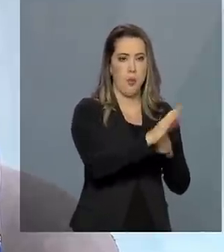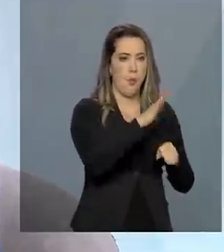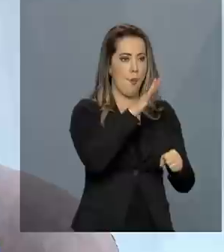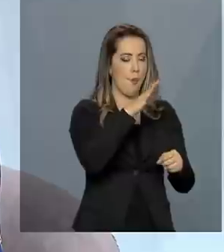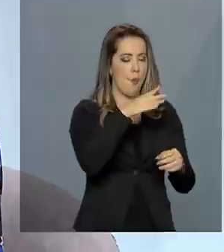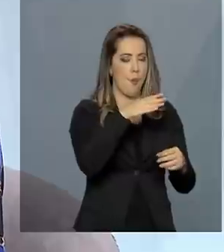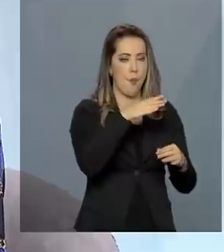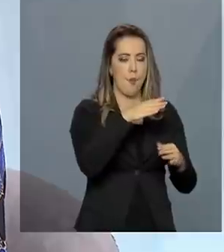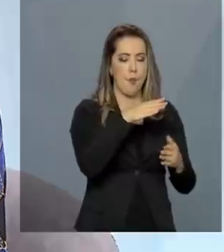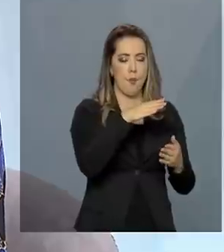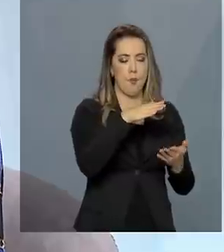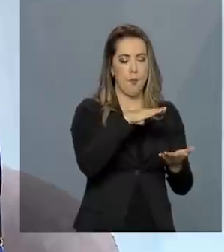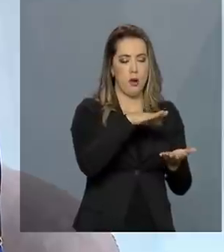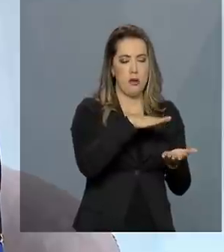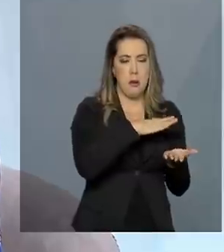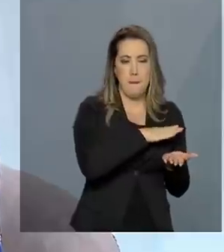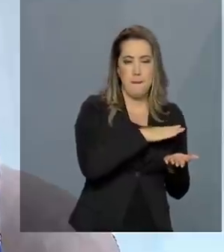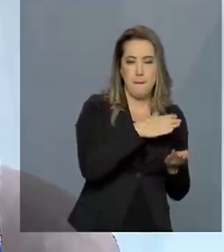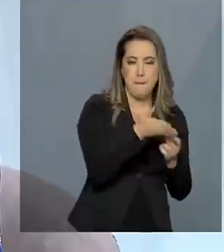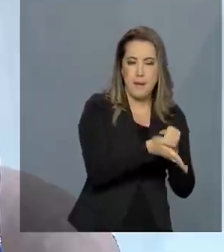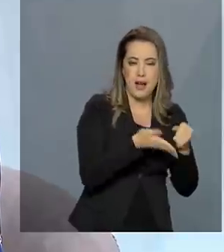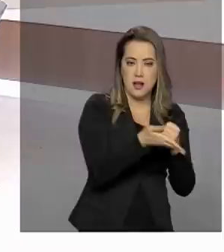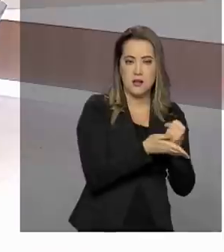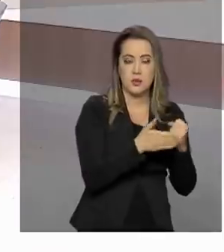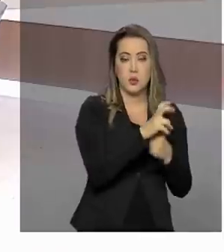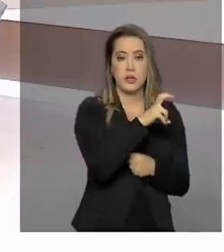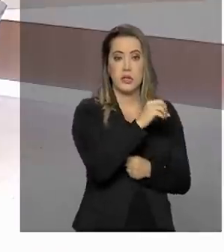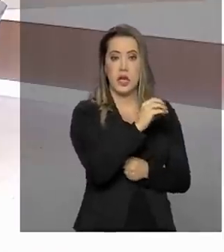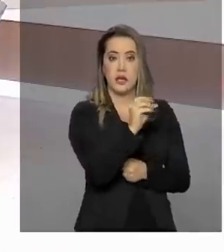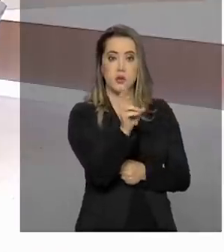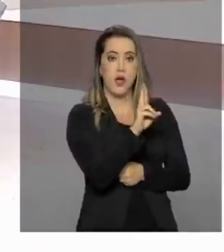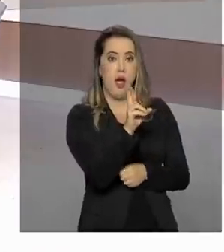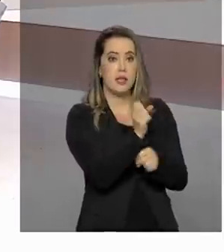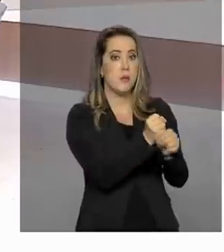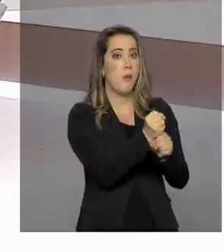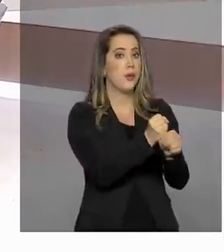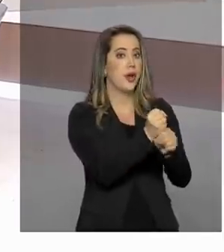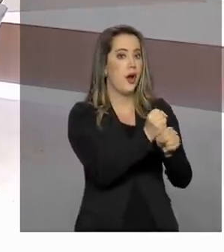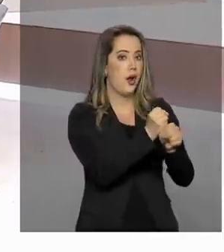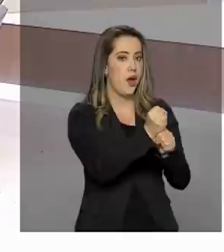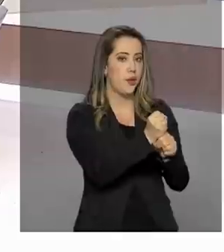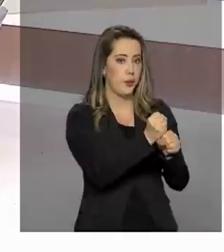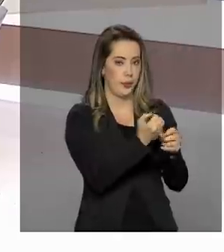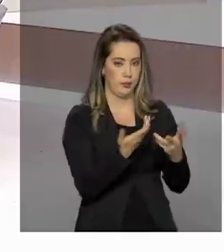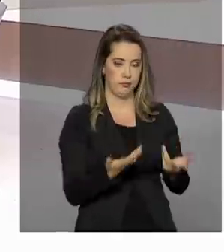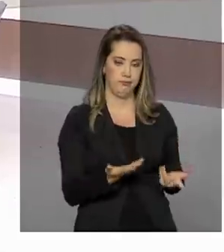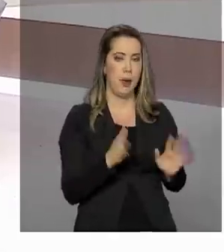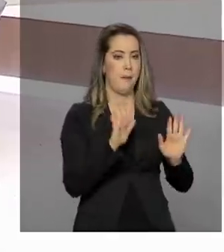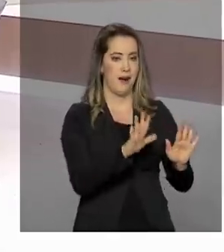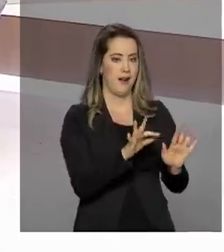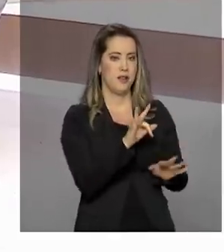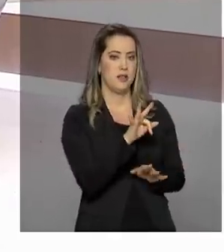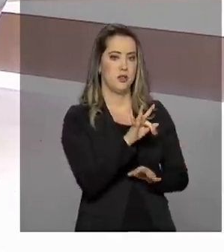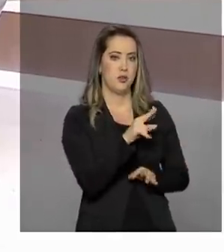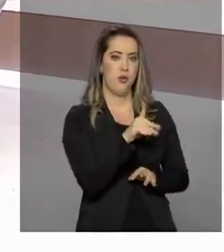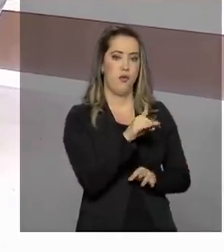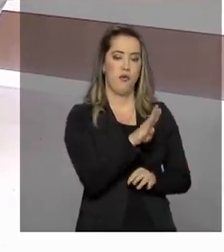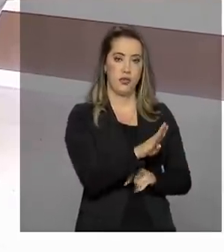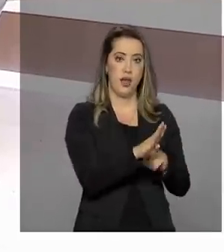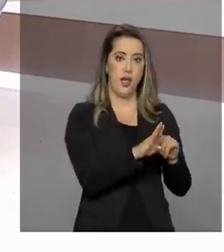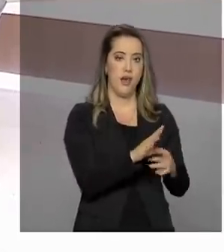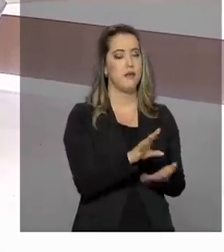$ 500,00 aluno no ano. Com o Fundeb, esse valor passa a ser cerca de R$